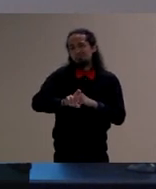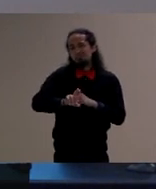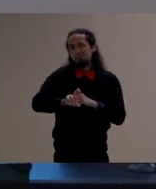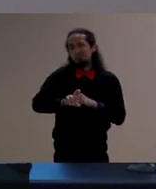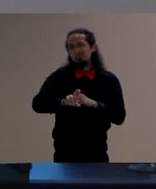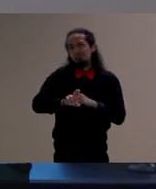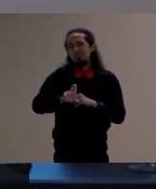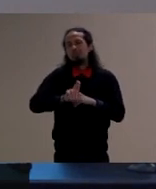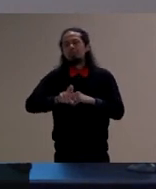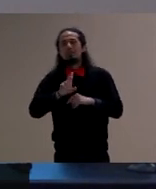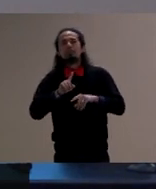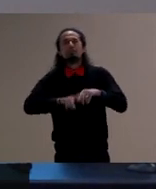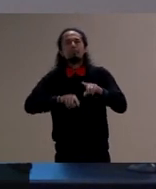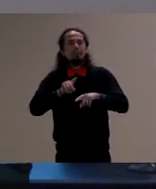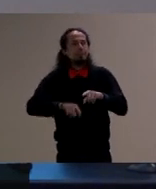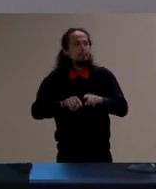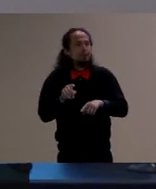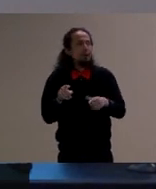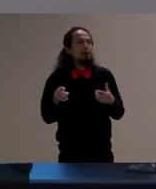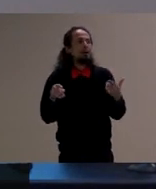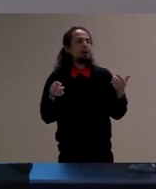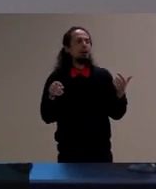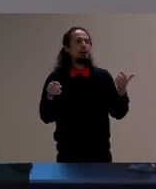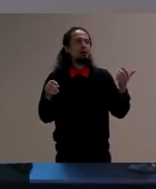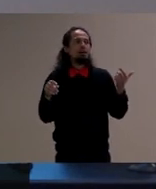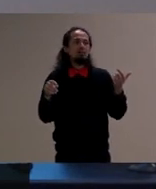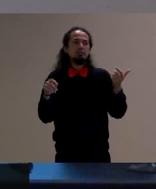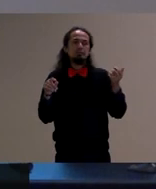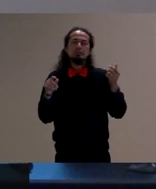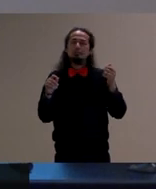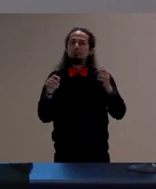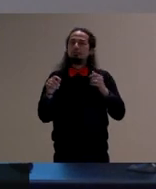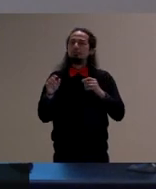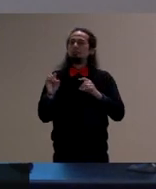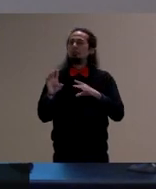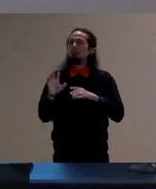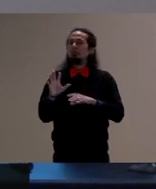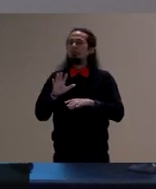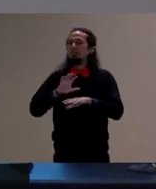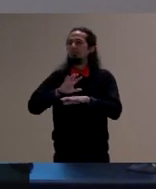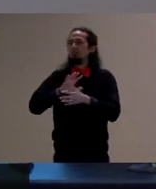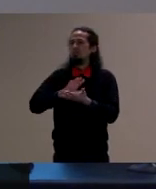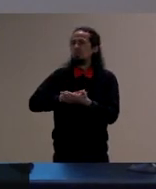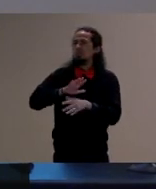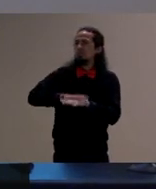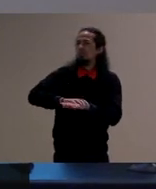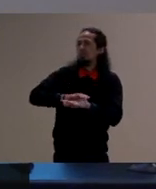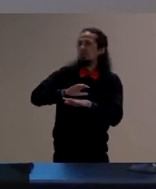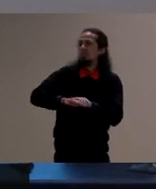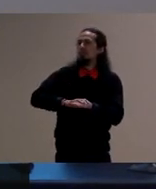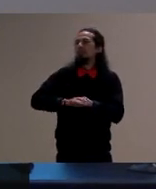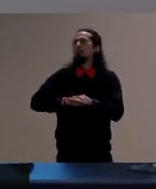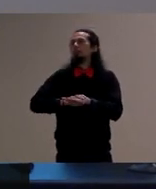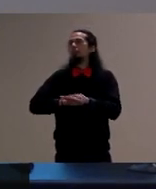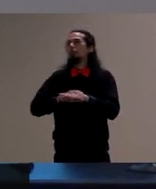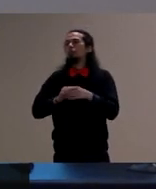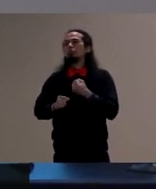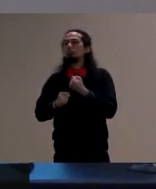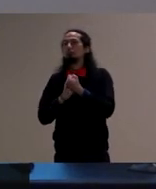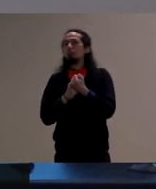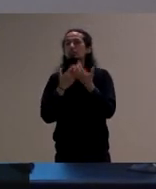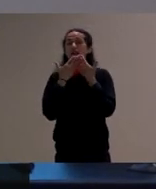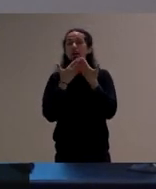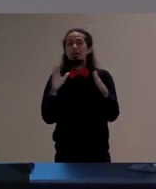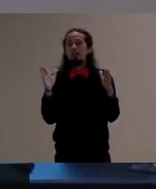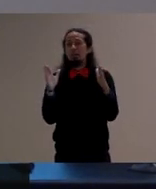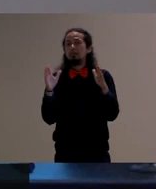materiais materialidades que possam oferecer de fato um suporte mais aberto para as